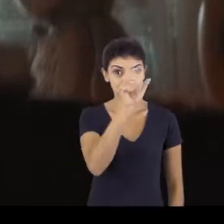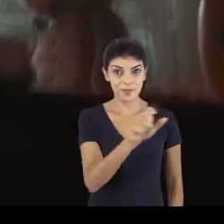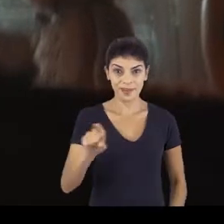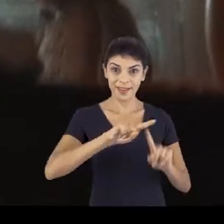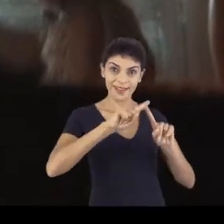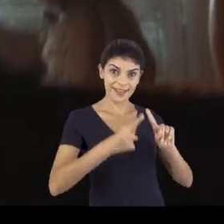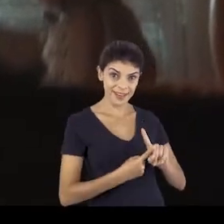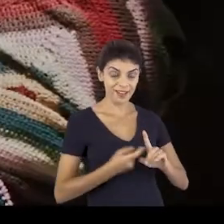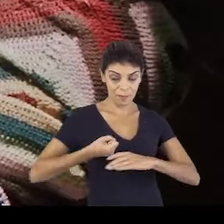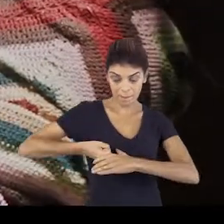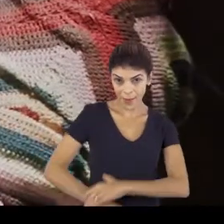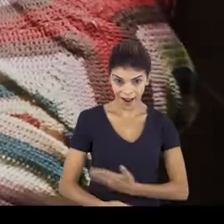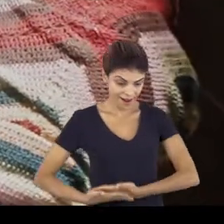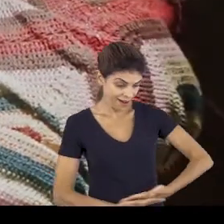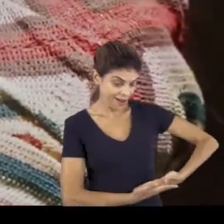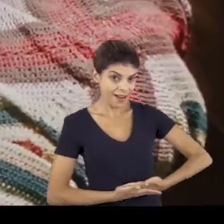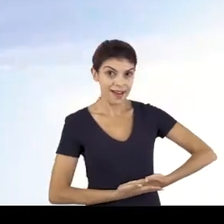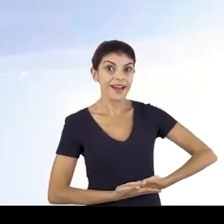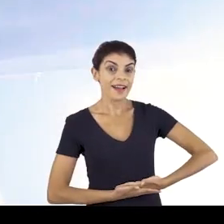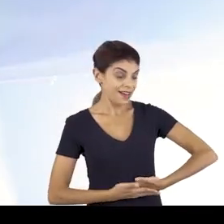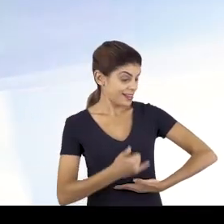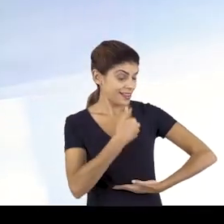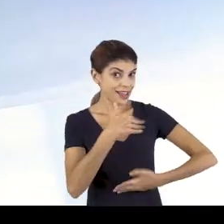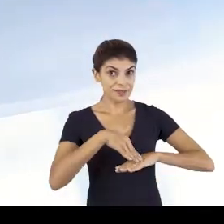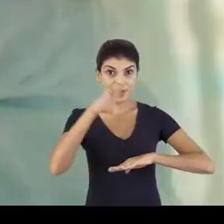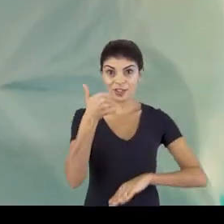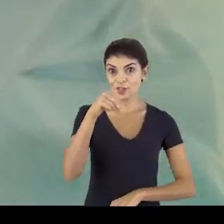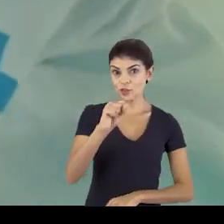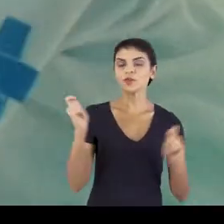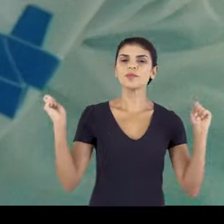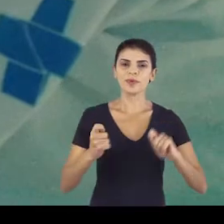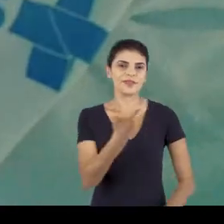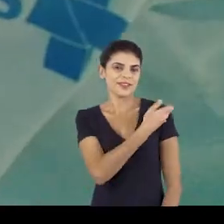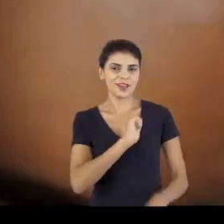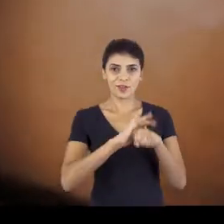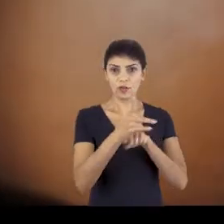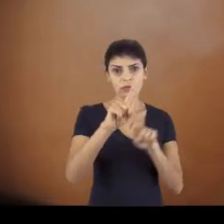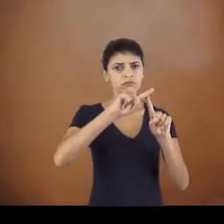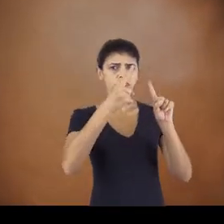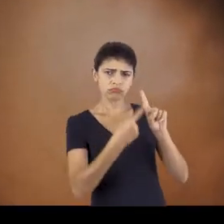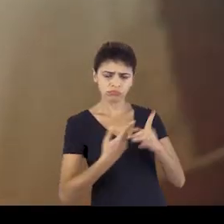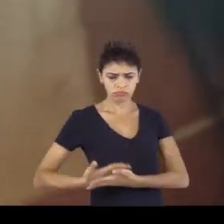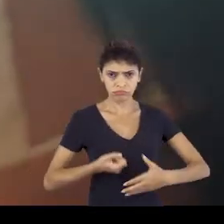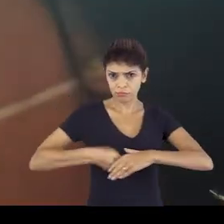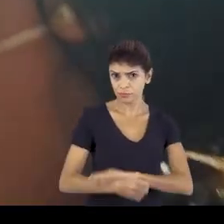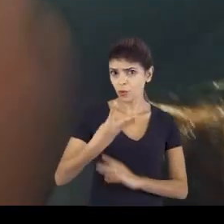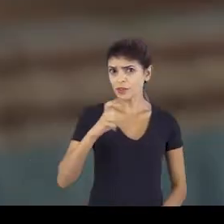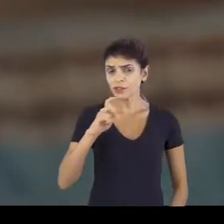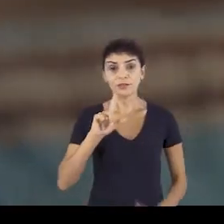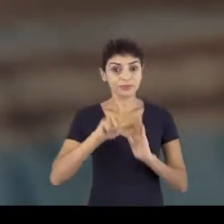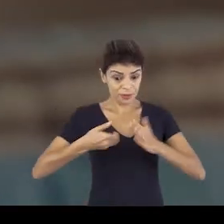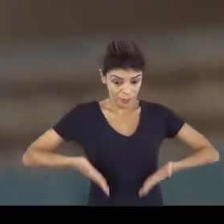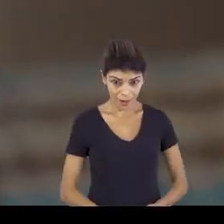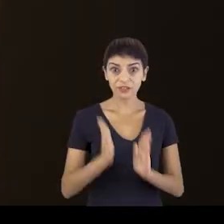Agora, todas as grávidas e puérperas com mais de 18 anos já podem se vacinar contra a Covid-19. Se você é gestante ou lactante até 45 dias